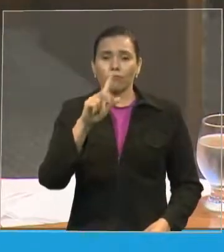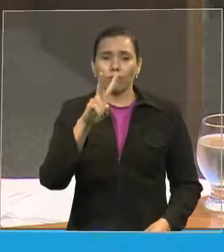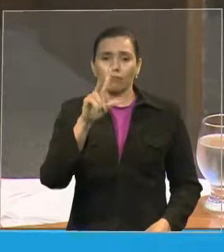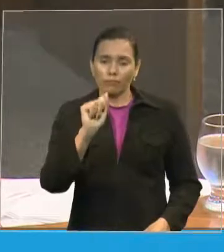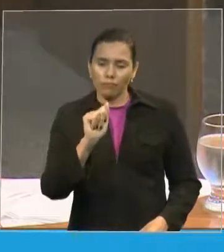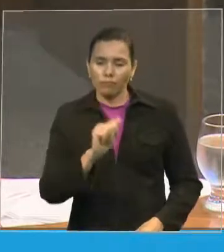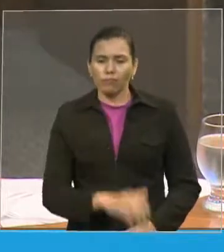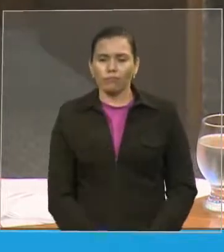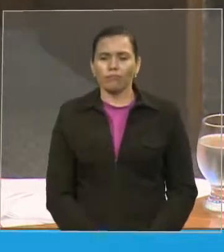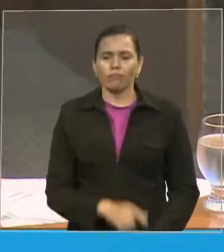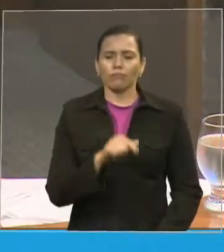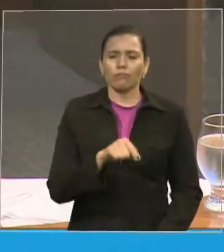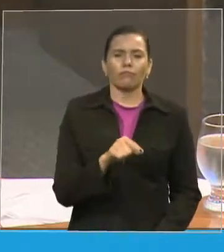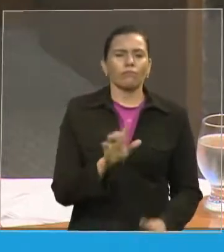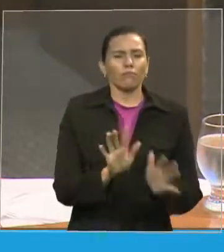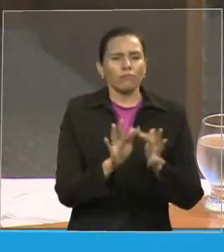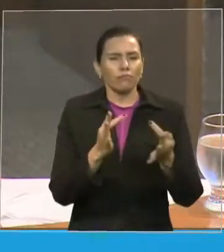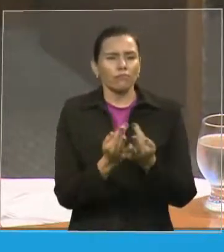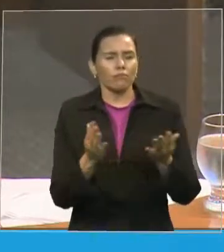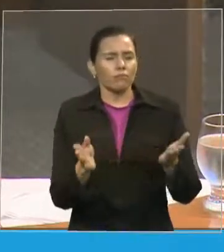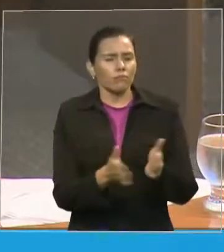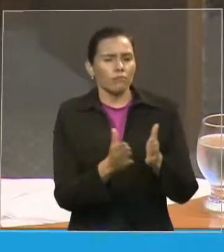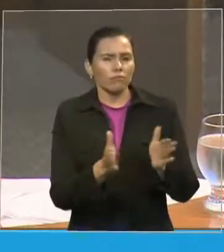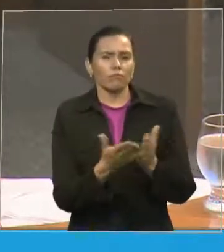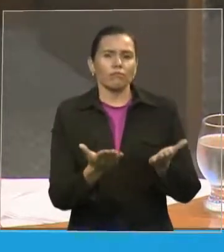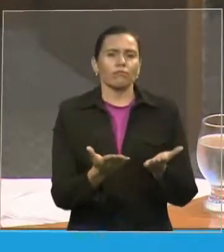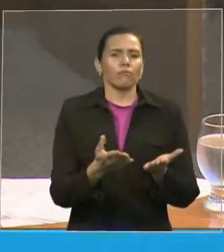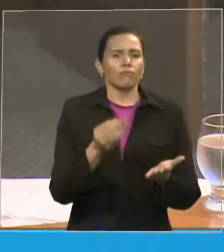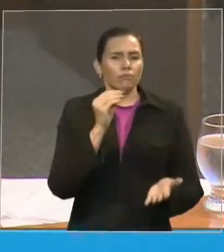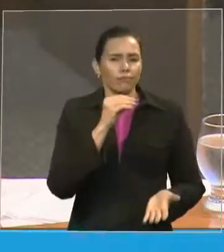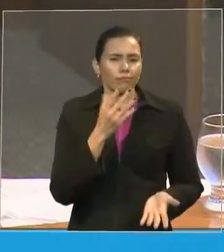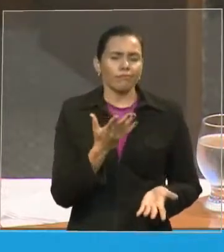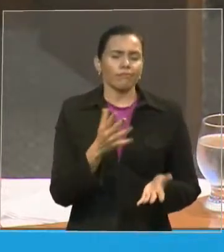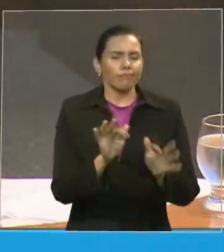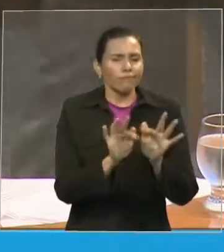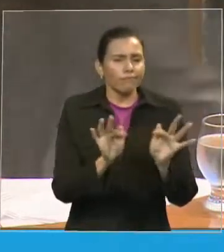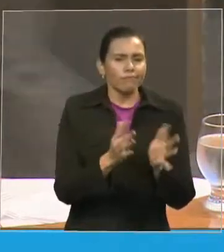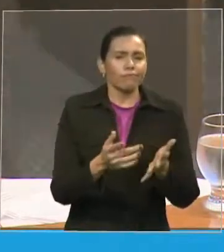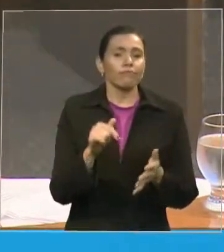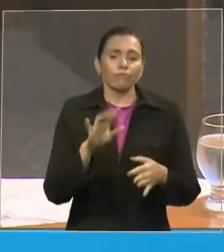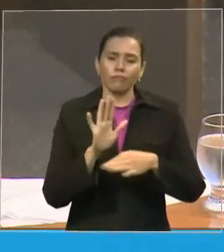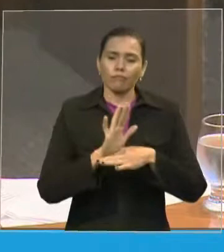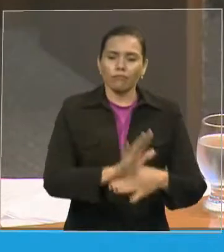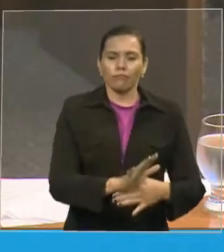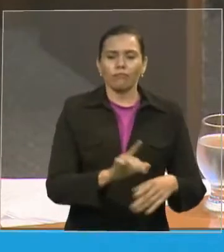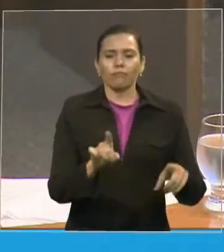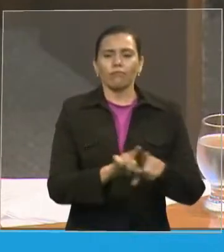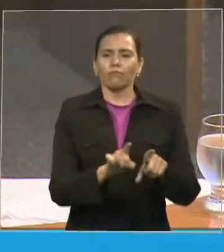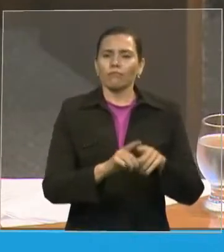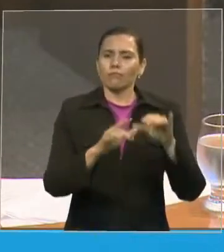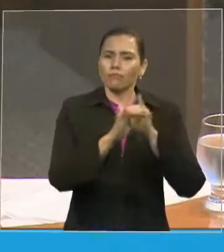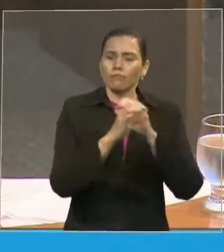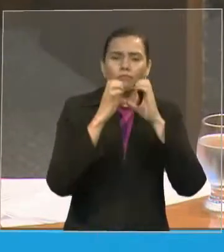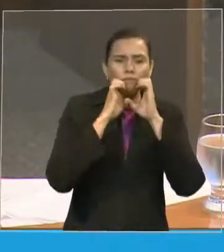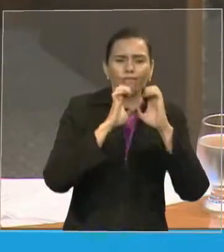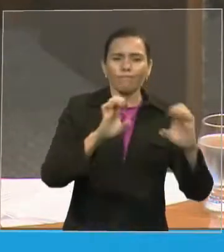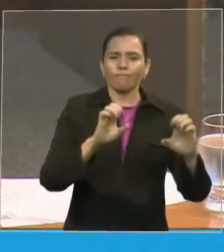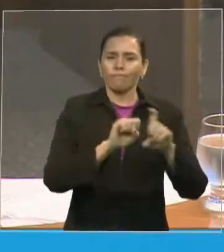de vulnerabilidade social e econômica. Pedro do Rosário, evangelismo social,